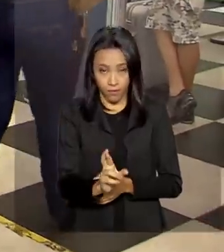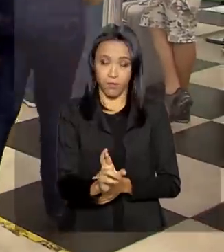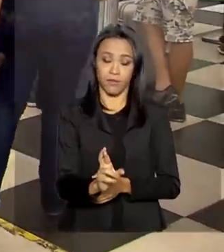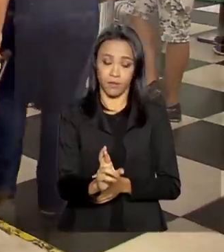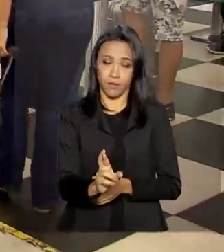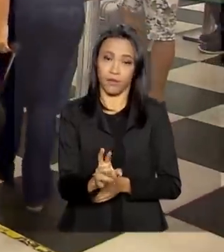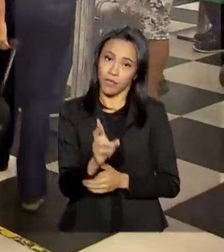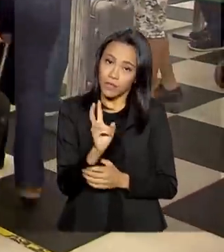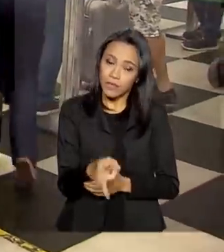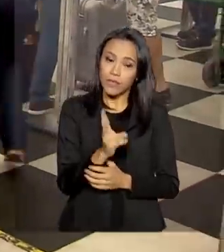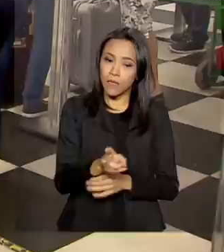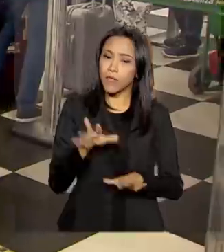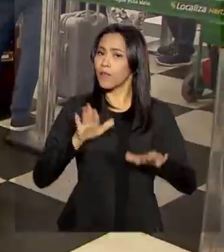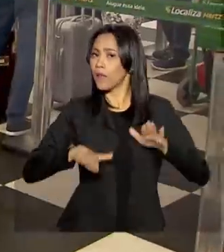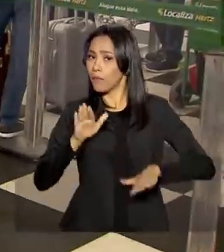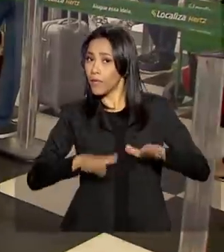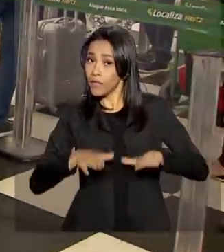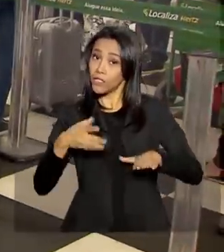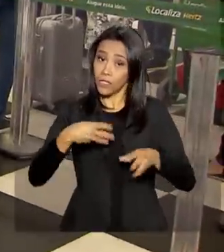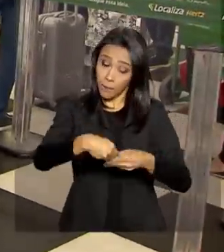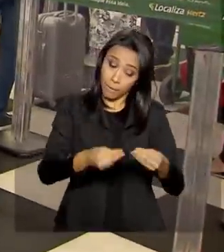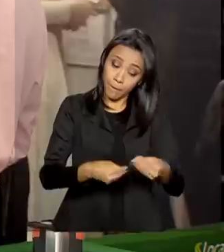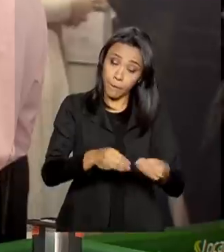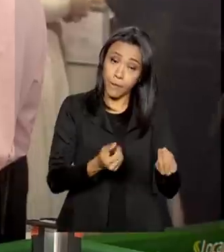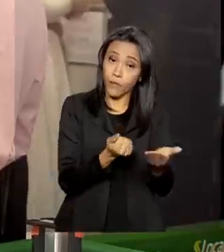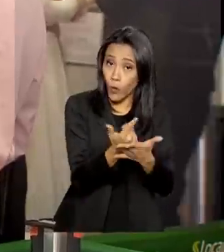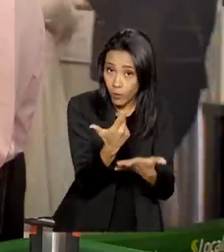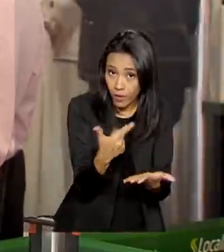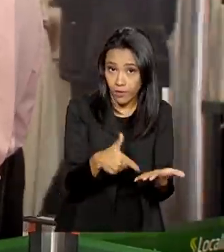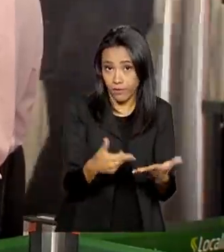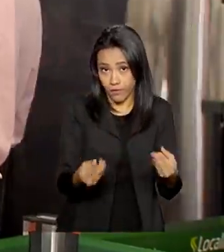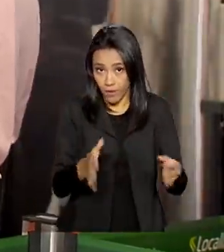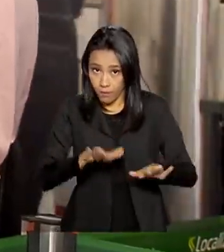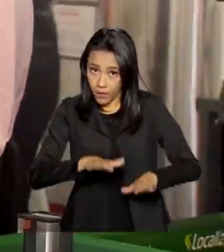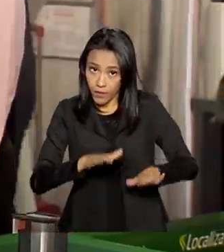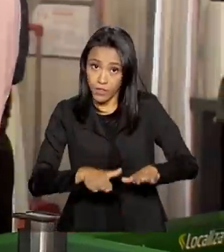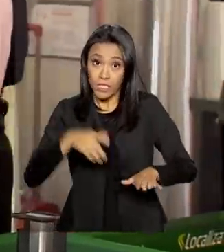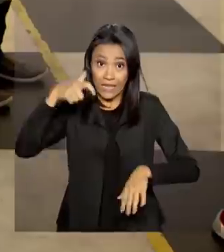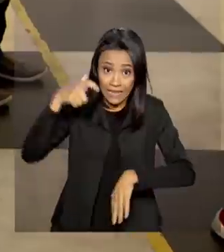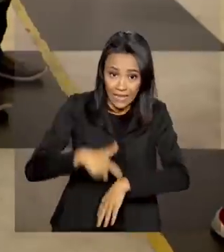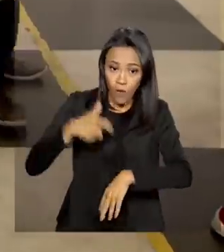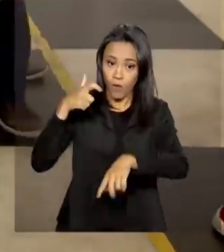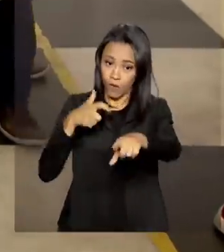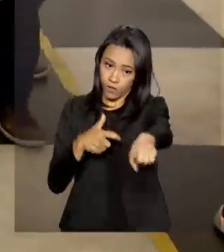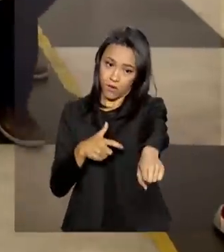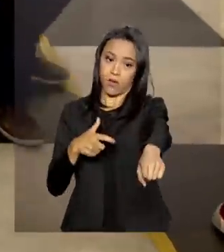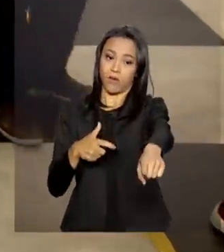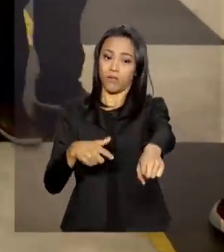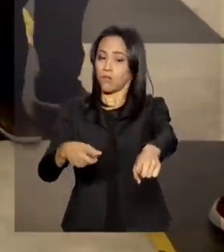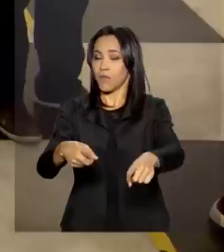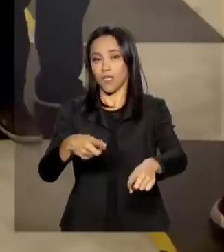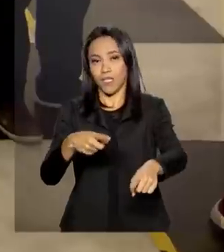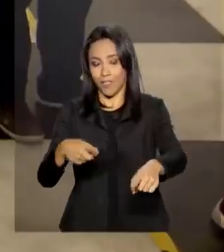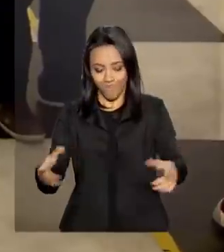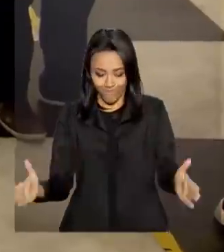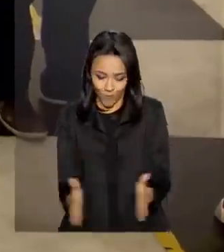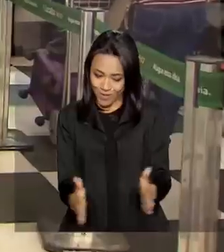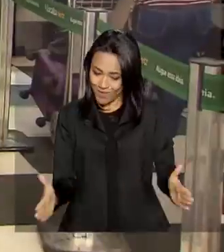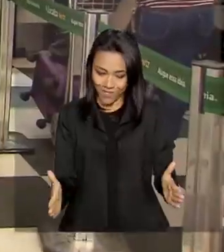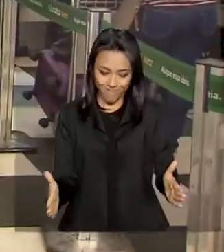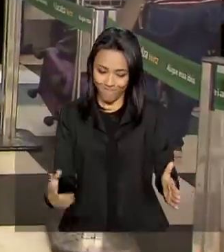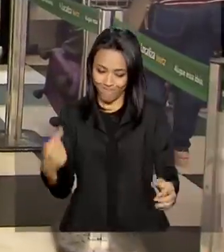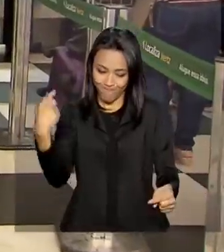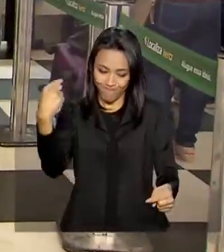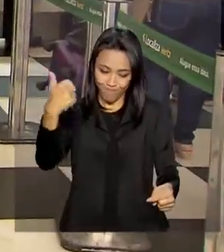dependendo do tipo de passagem que foi comprada. Se for feito na hora, a mala que não passou no teste do tamanho